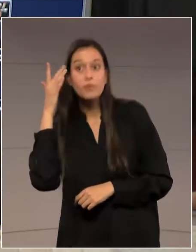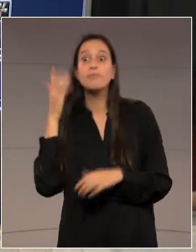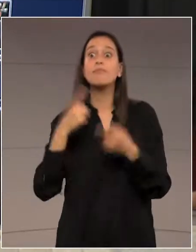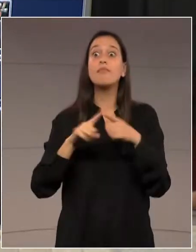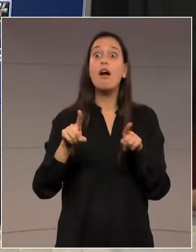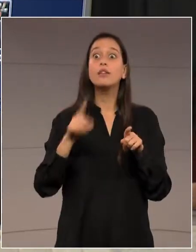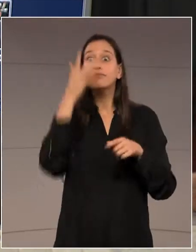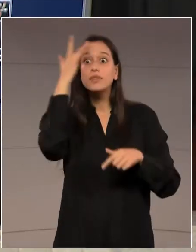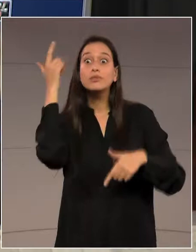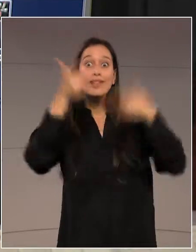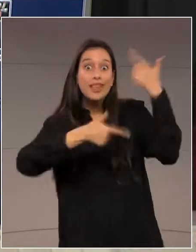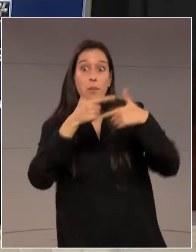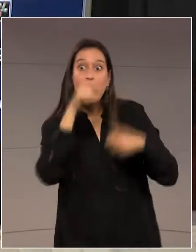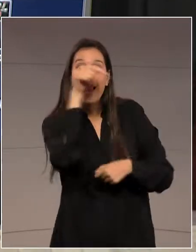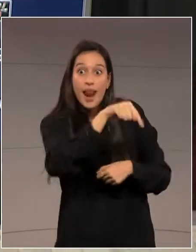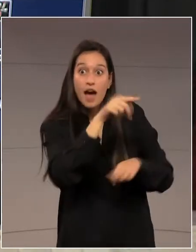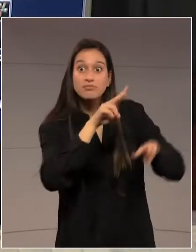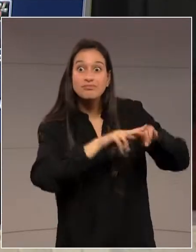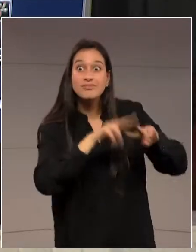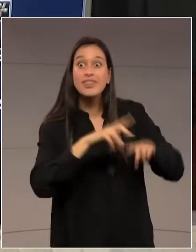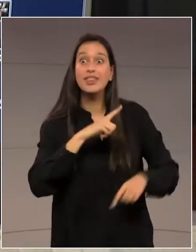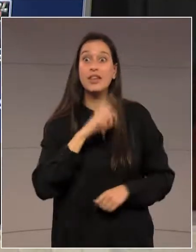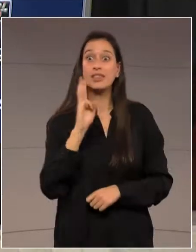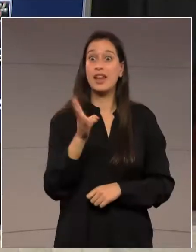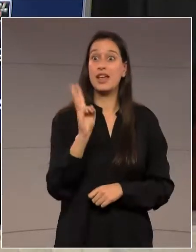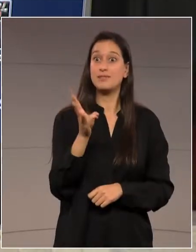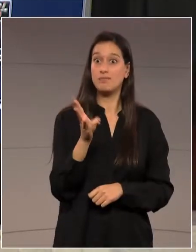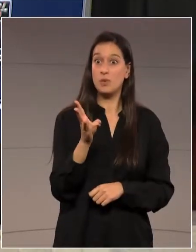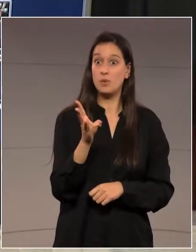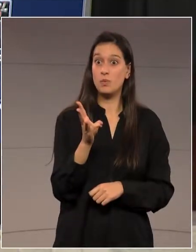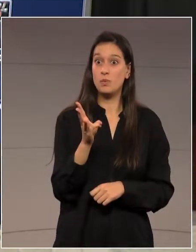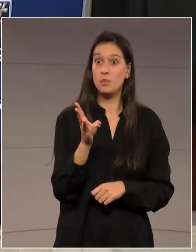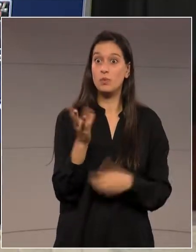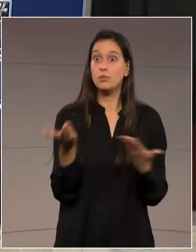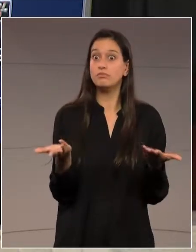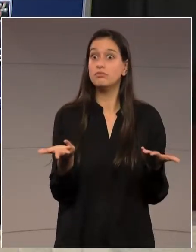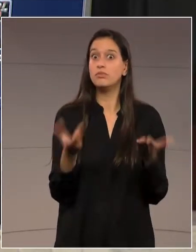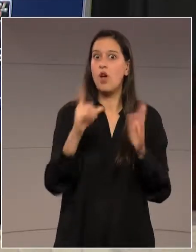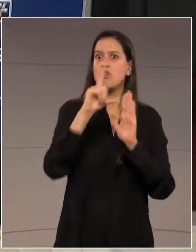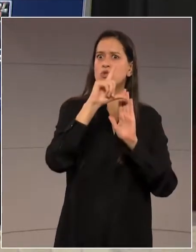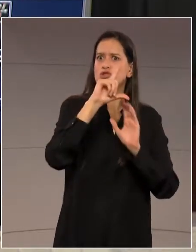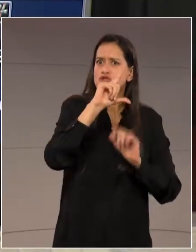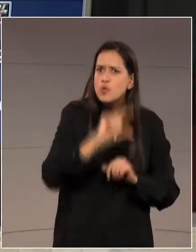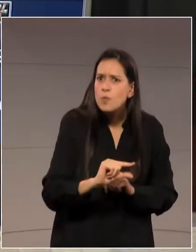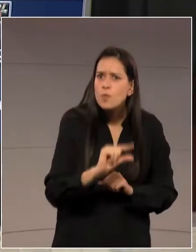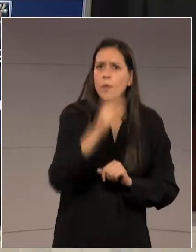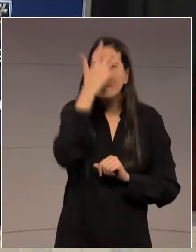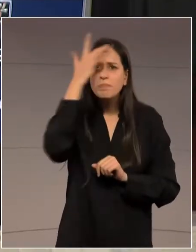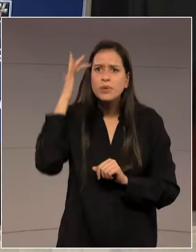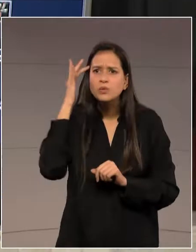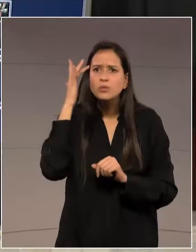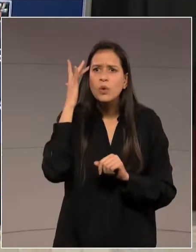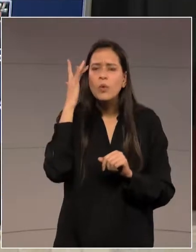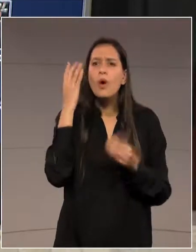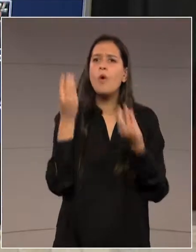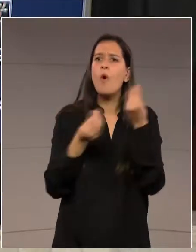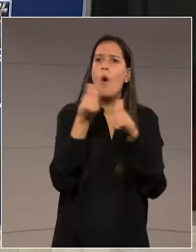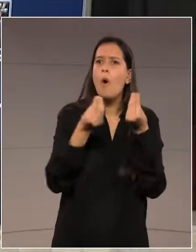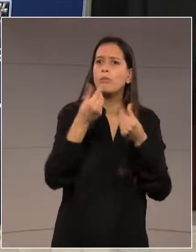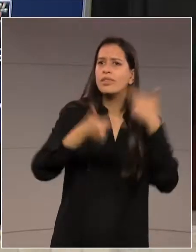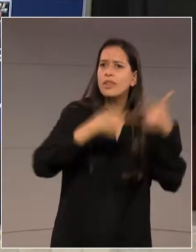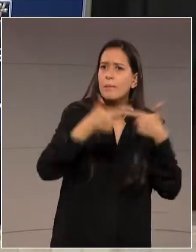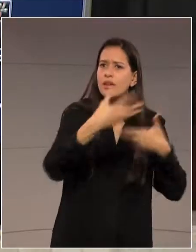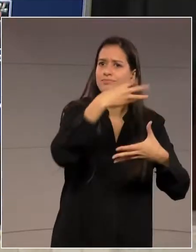penitenciários. Houve uma redução de mais de mil agentes penitenciários, quando, no mesmo período de nove